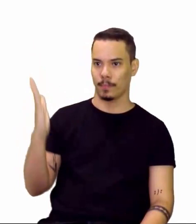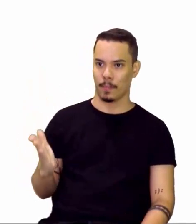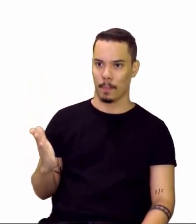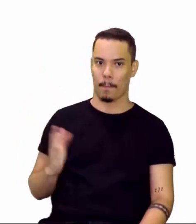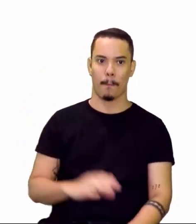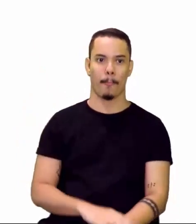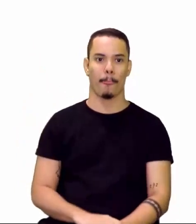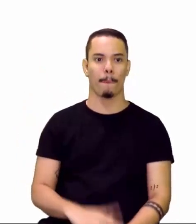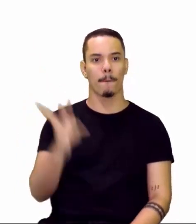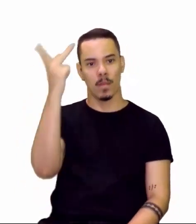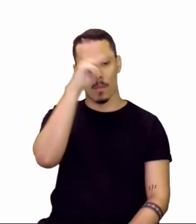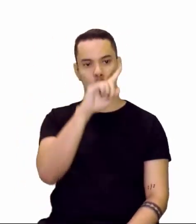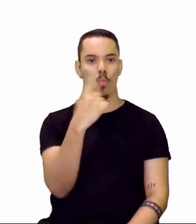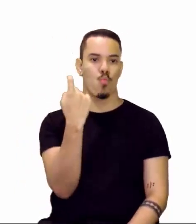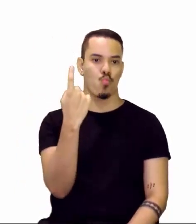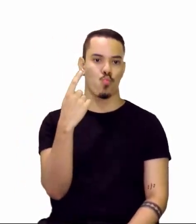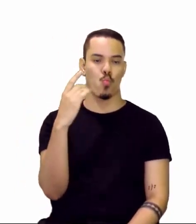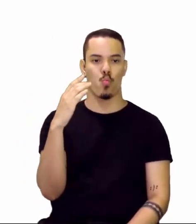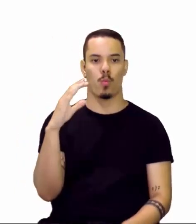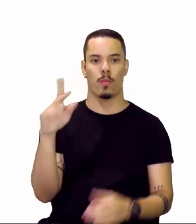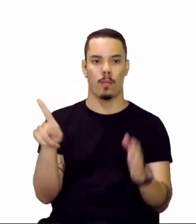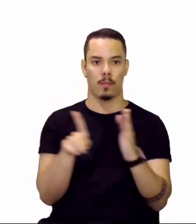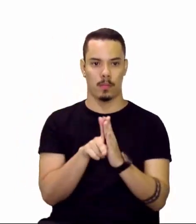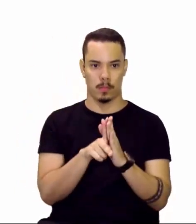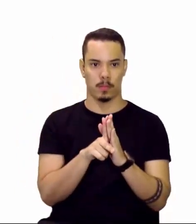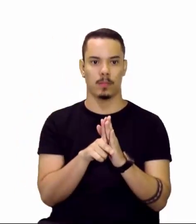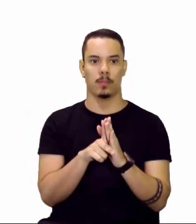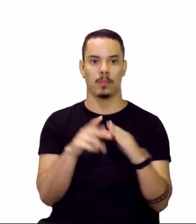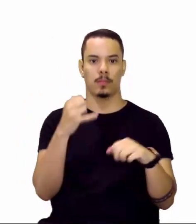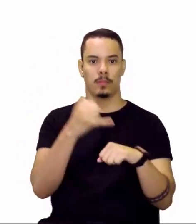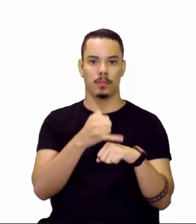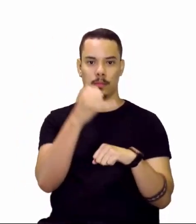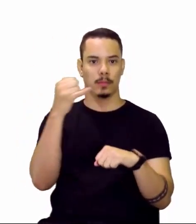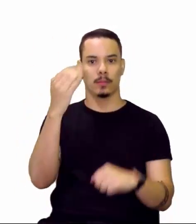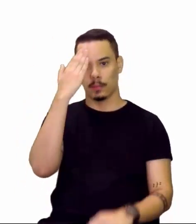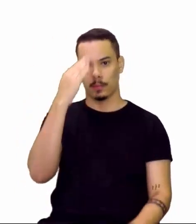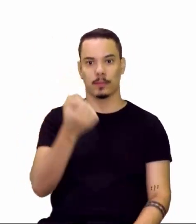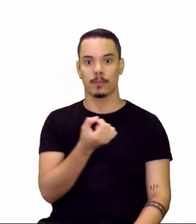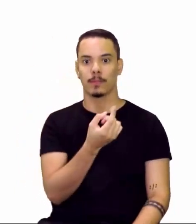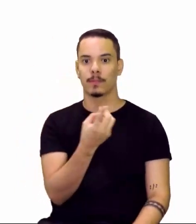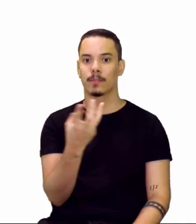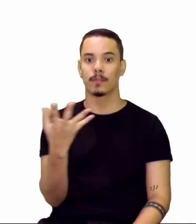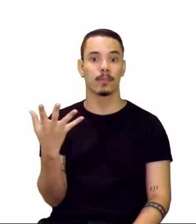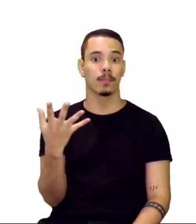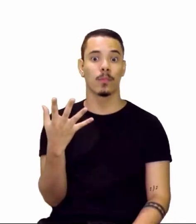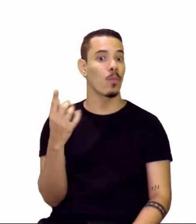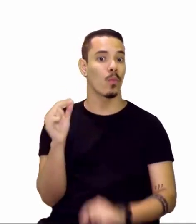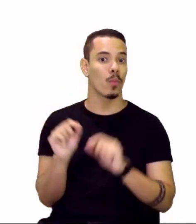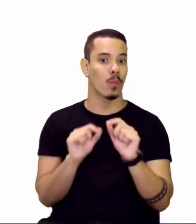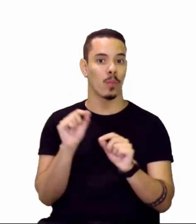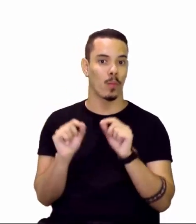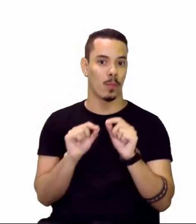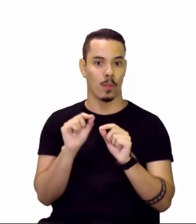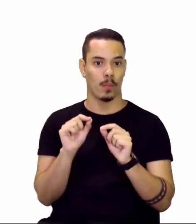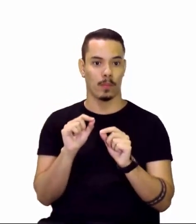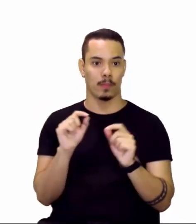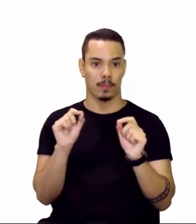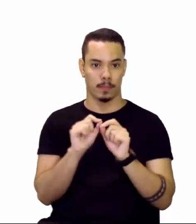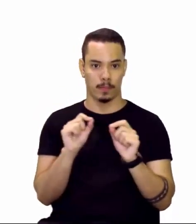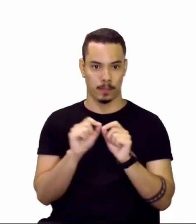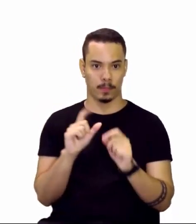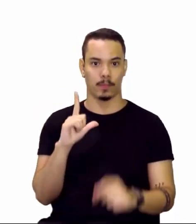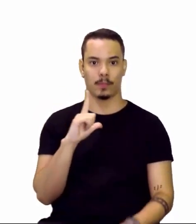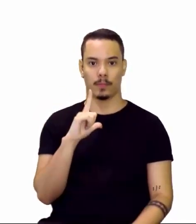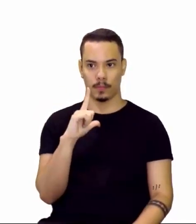Para um cátion, quando a gente quer saber a quantidade de elétrons, o que a gente faz? A gente pega o